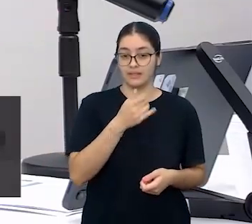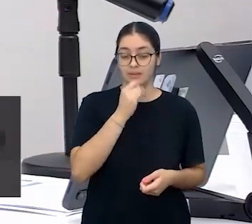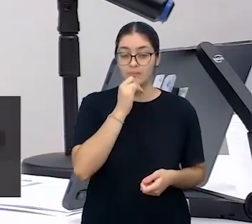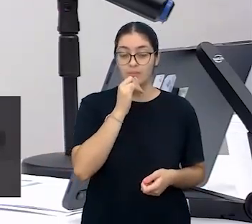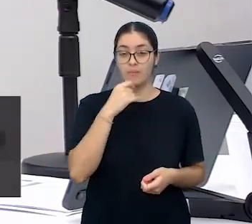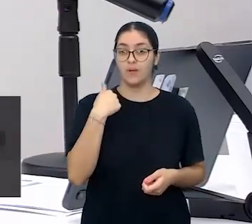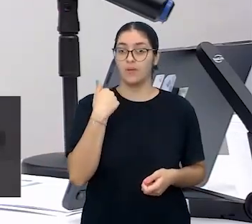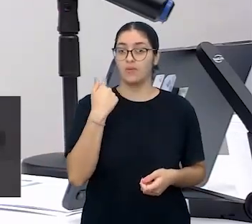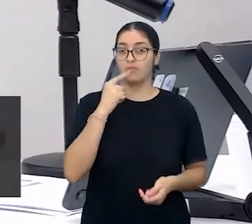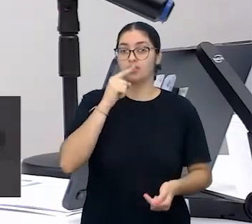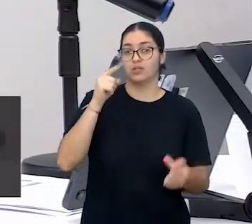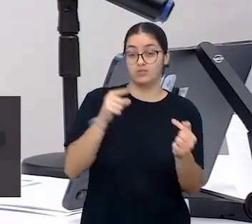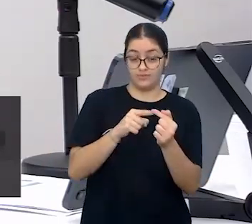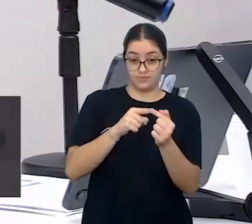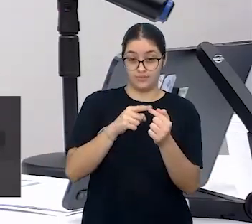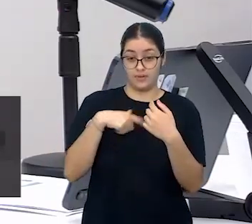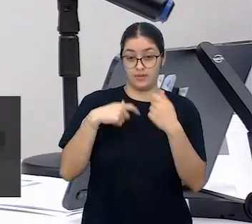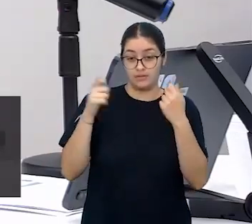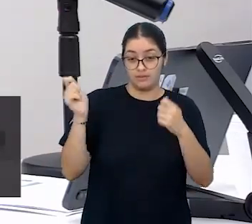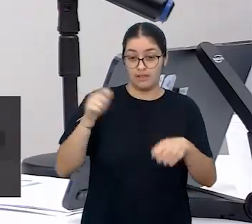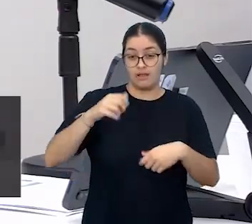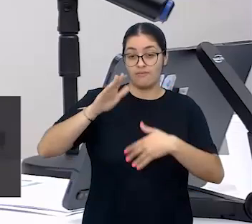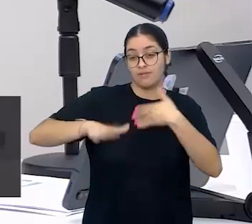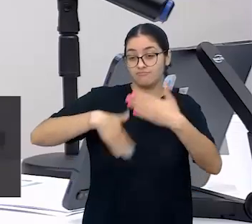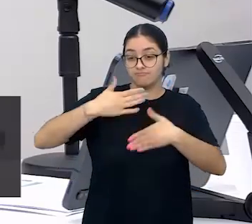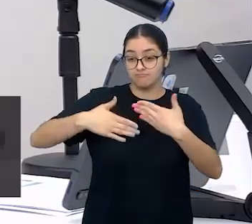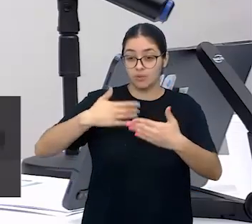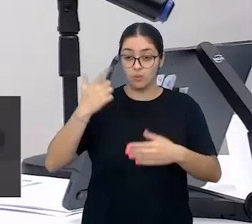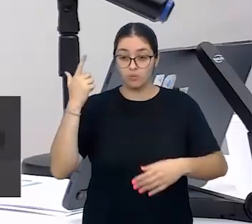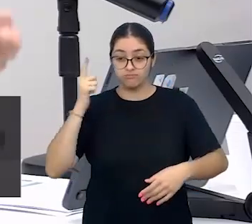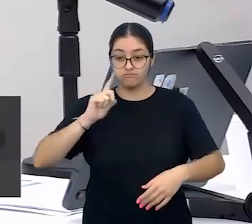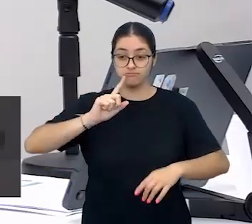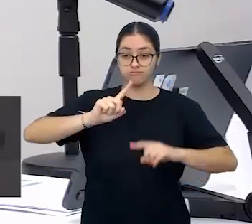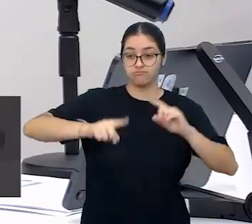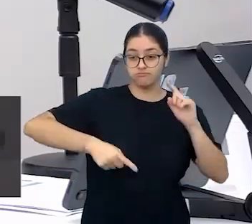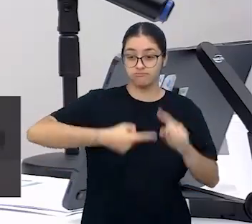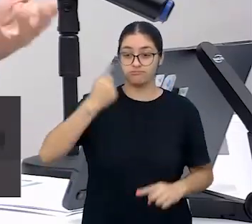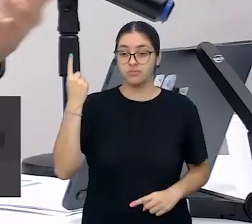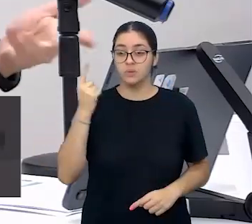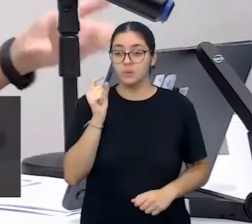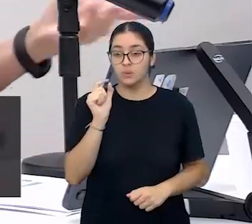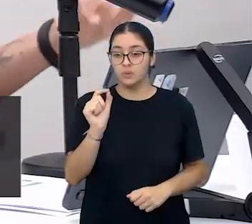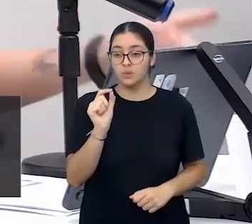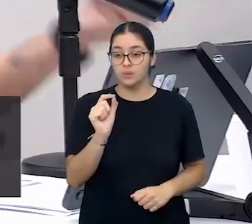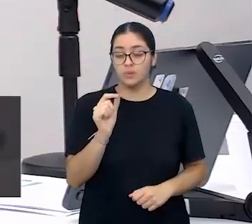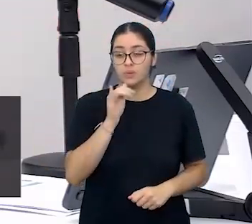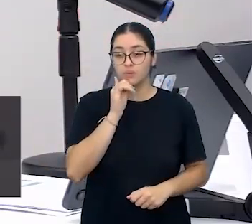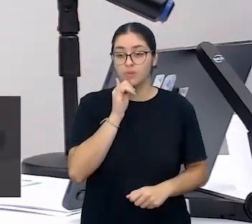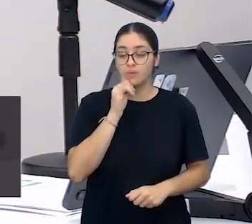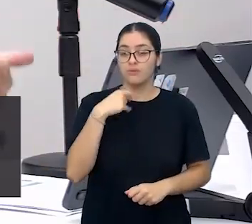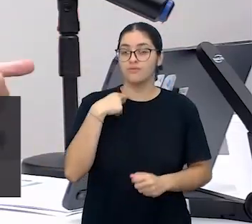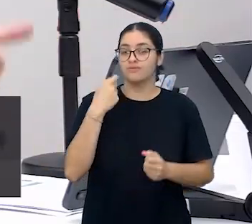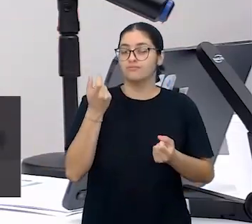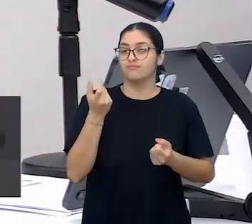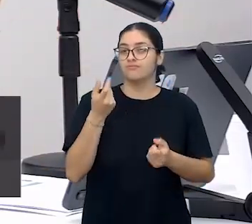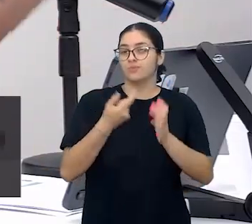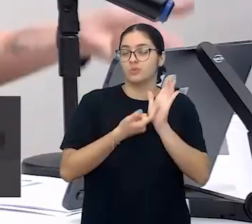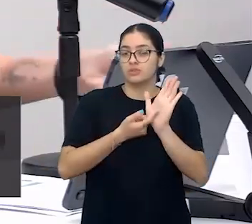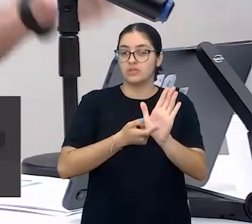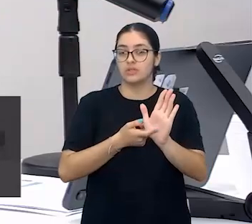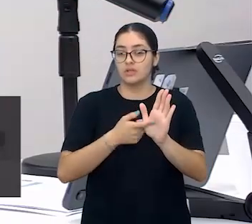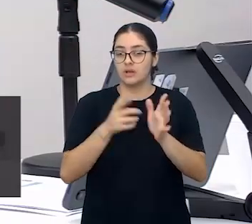frente para que o trabalho seja desenvolvido e desenvolvido no sentido de fomentar esse estudante